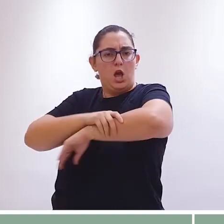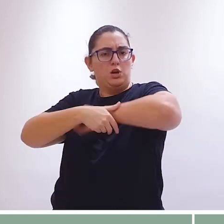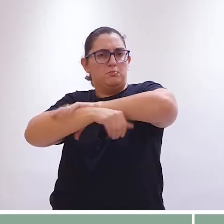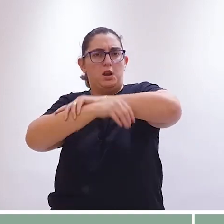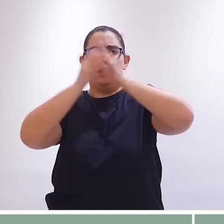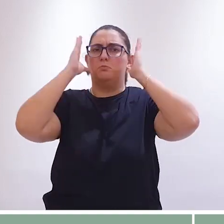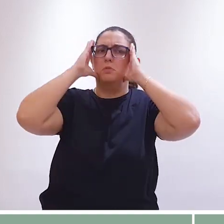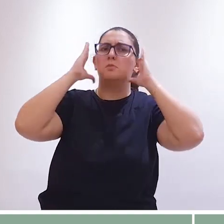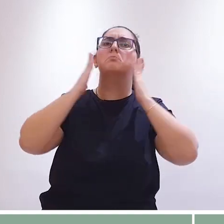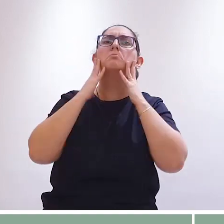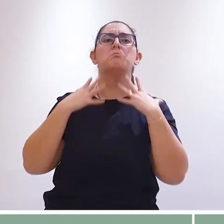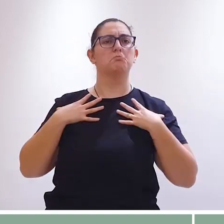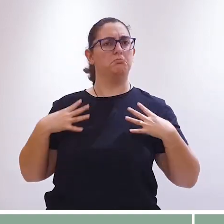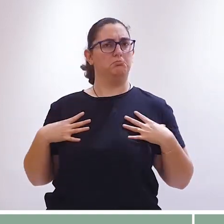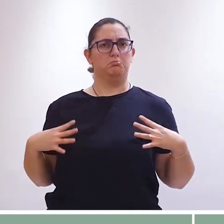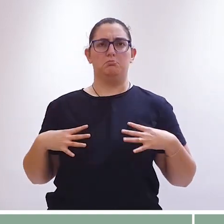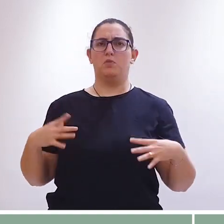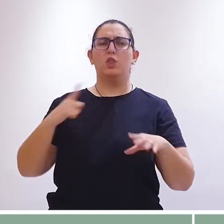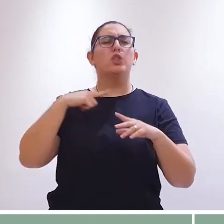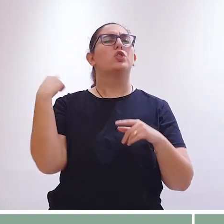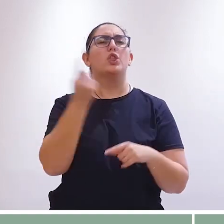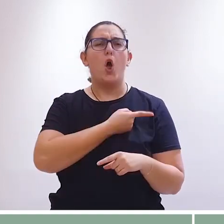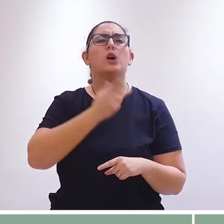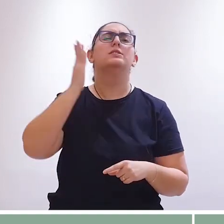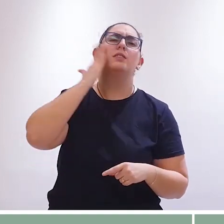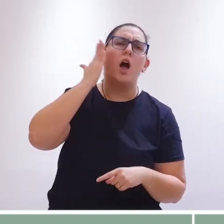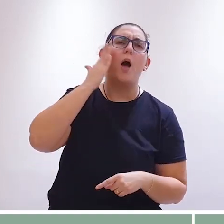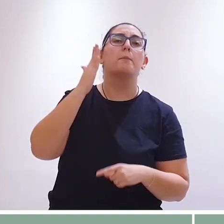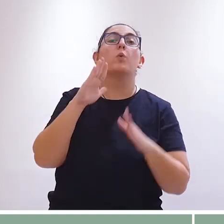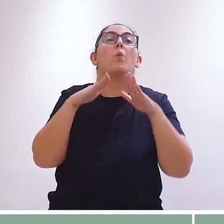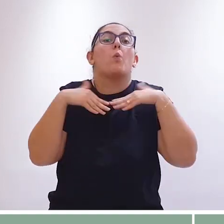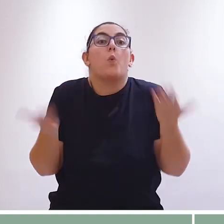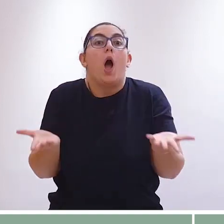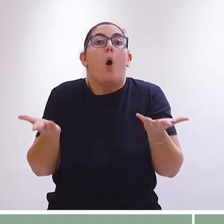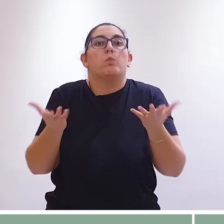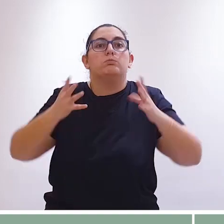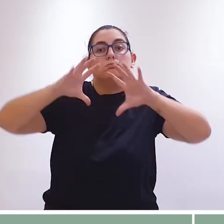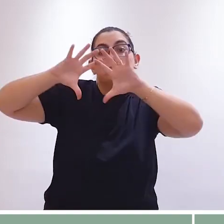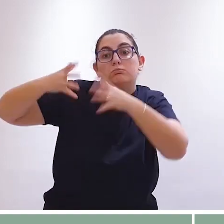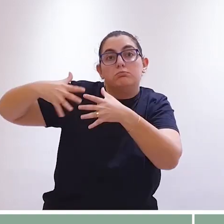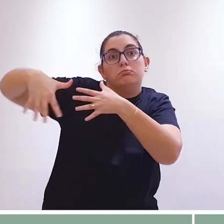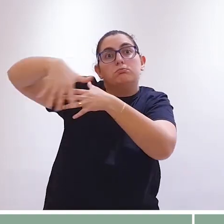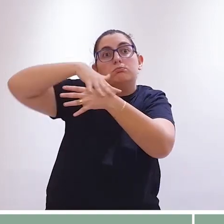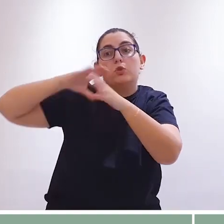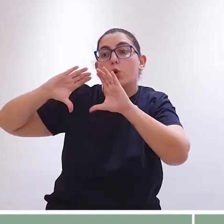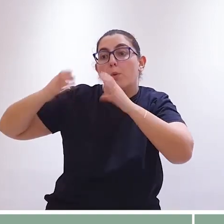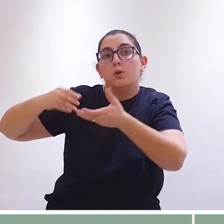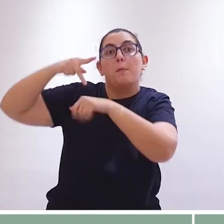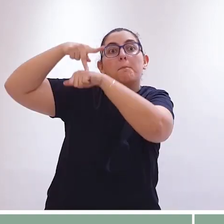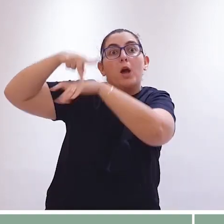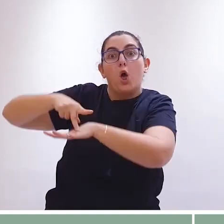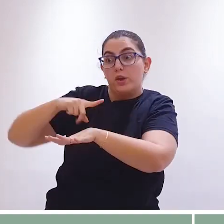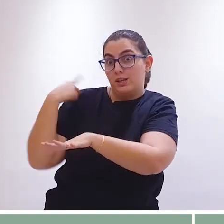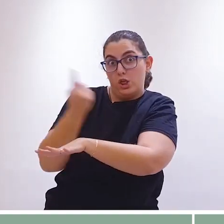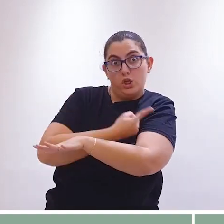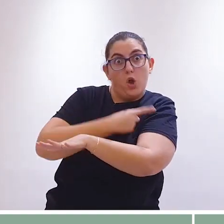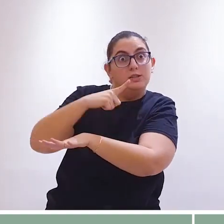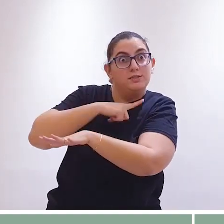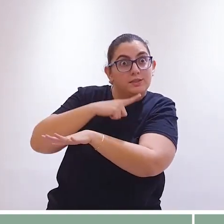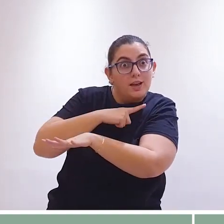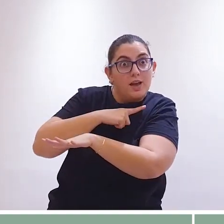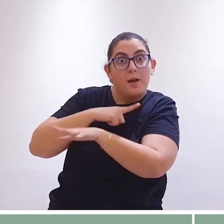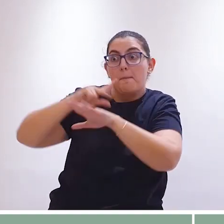está ligado a todos os outros. Todos nós sabemos qual é a nossa comunidade, qual a nossa paróquia. A